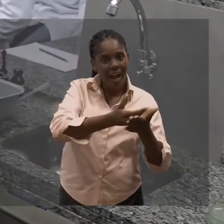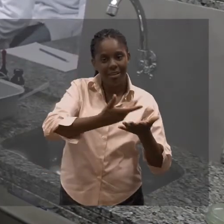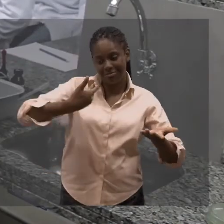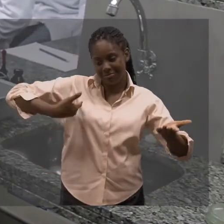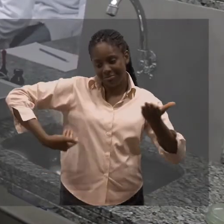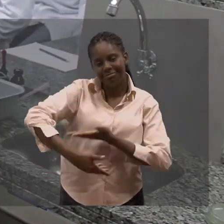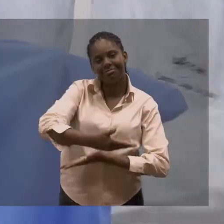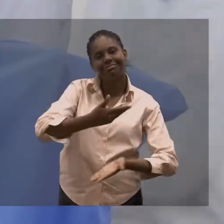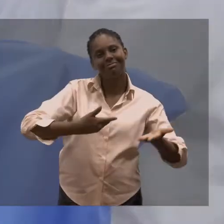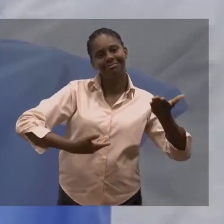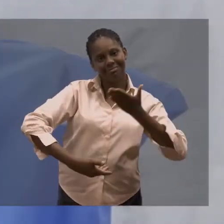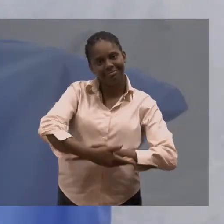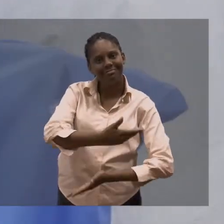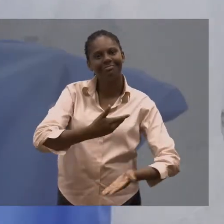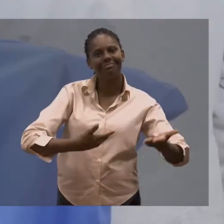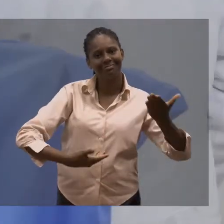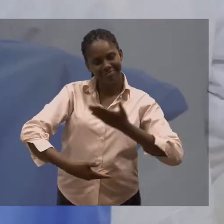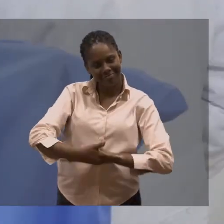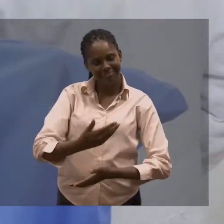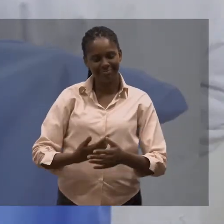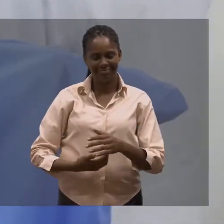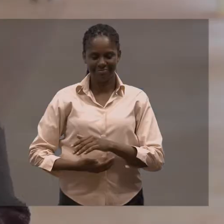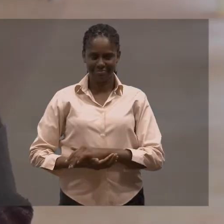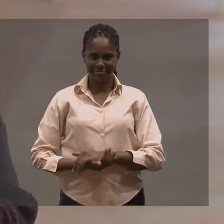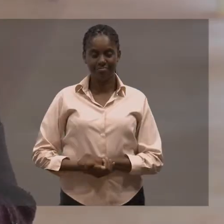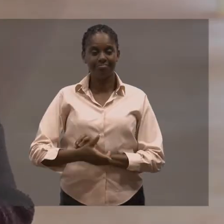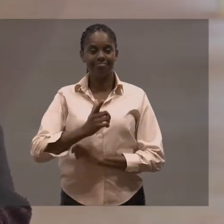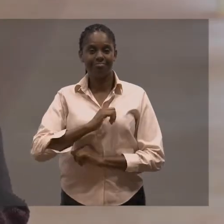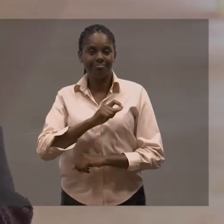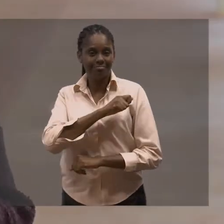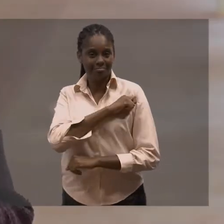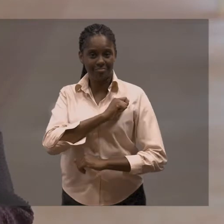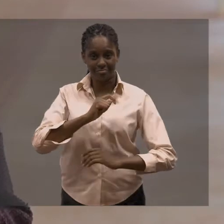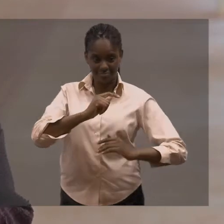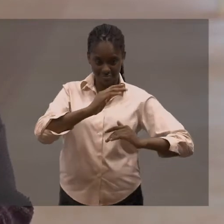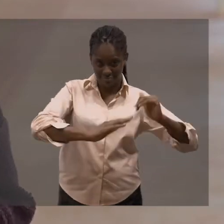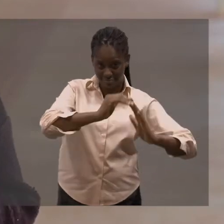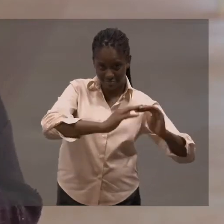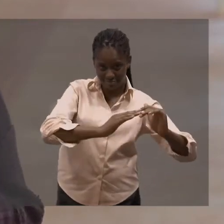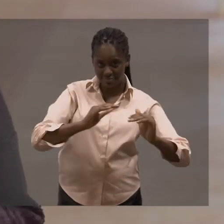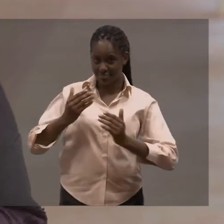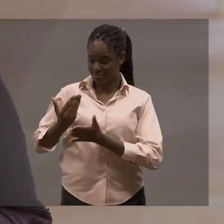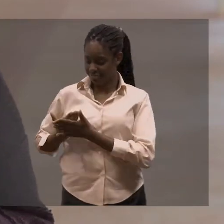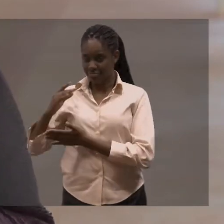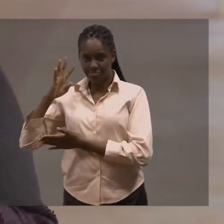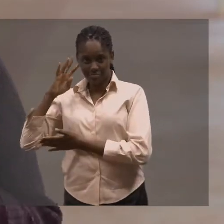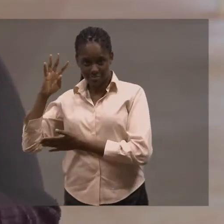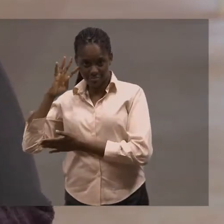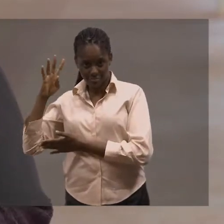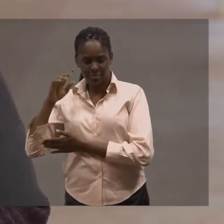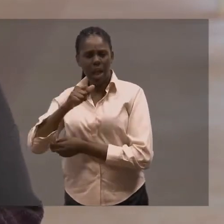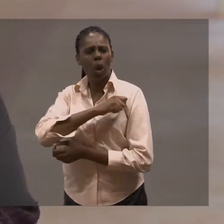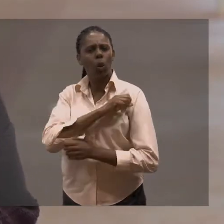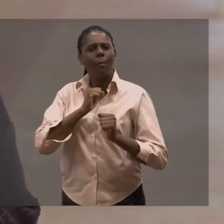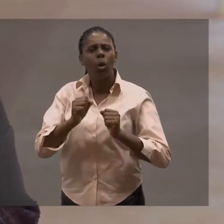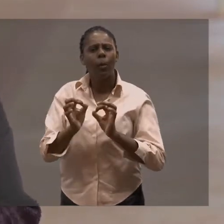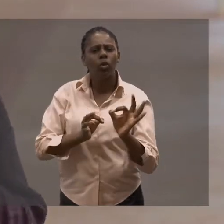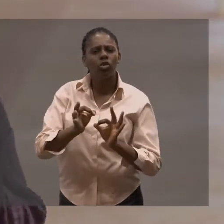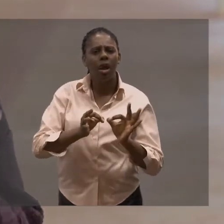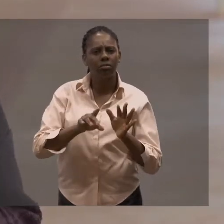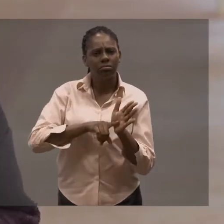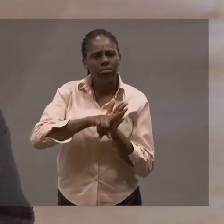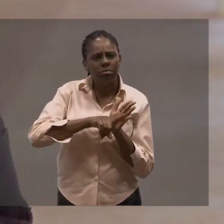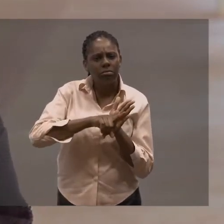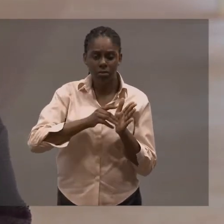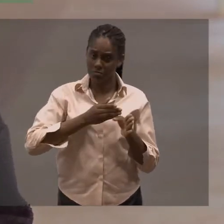dinâmica e essa desenvoltura das aulas. E além disso, o estudante, além das aulas práticas e aulas teóricas,